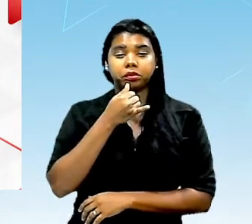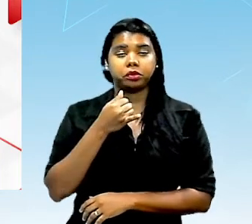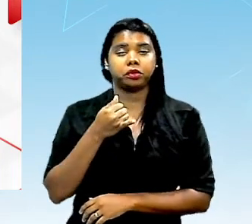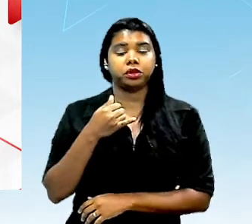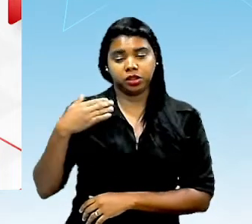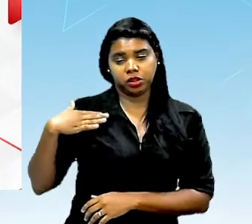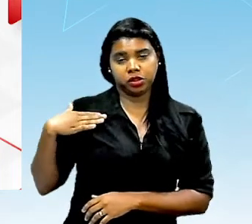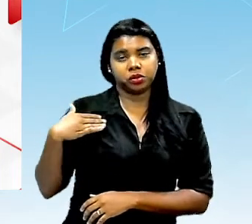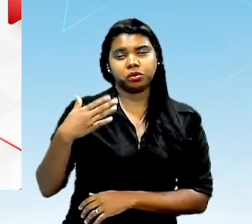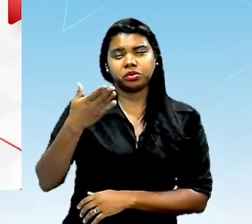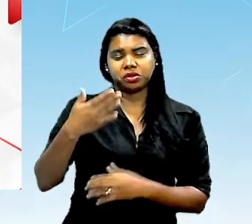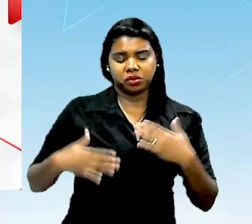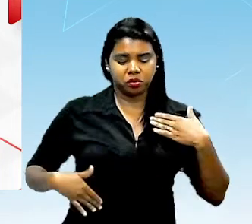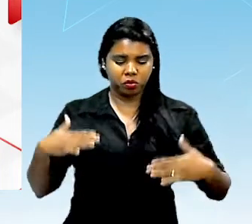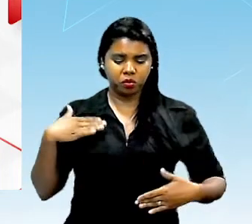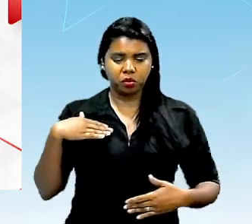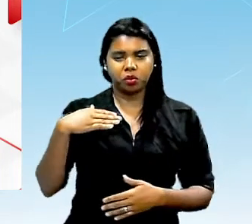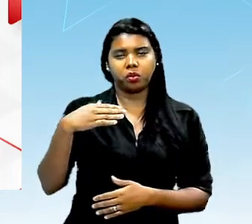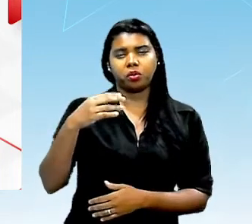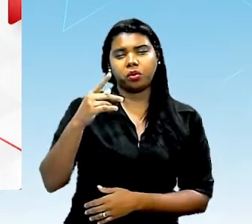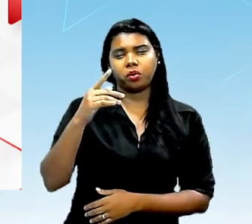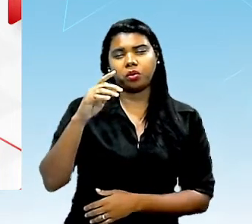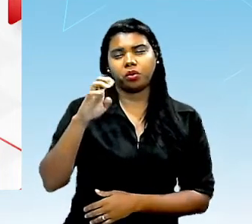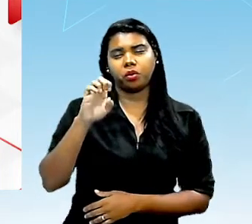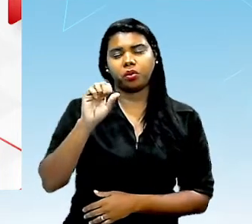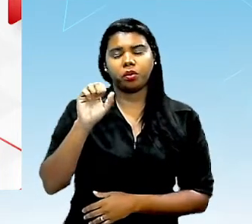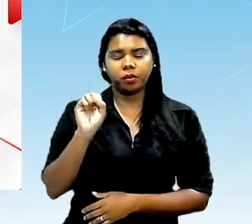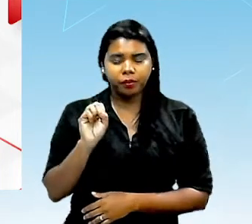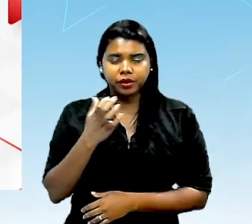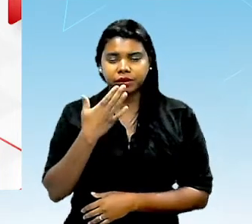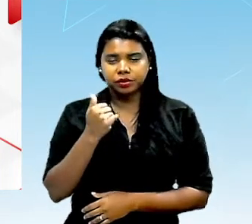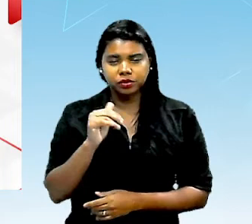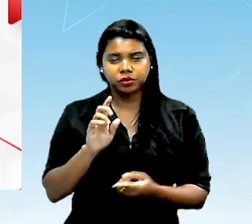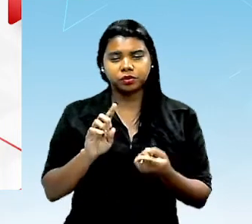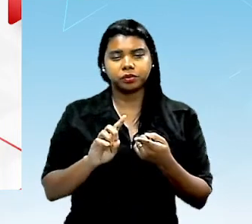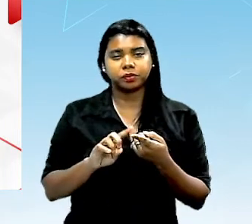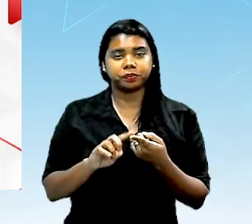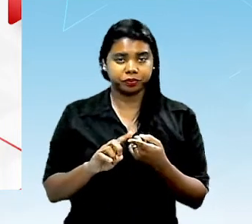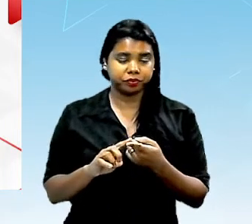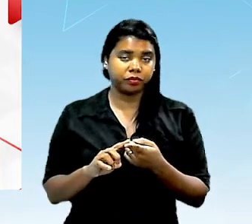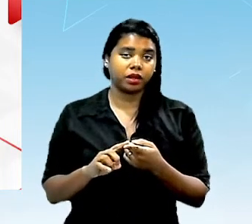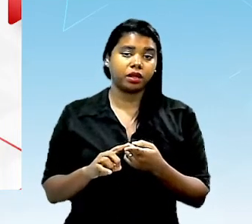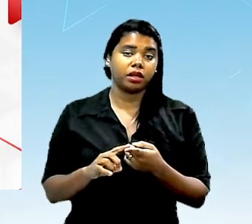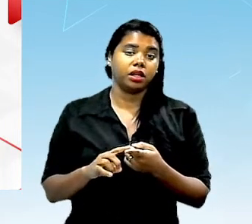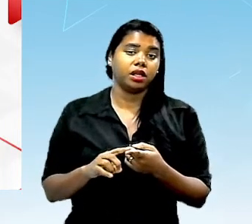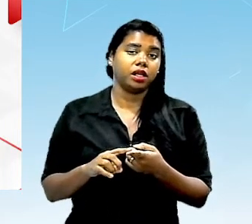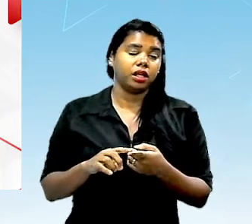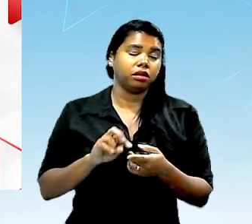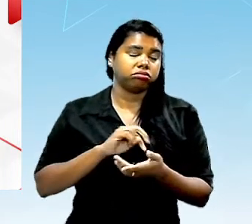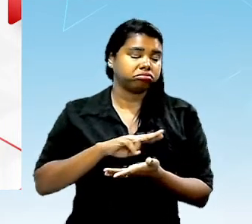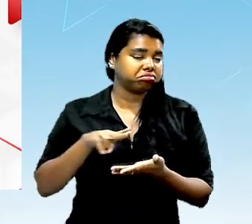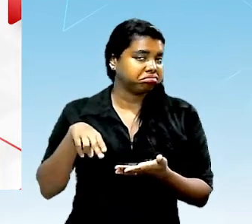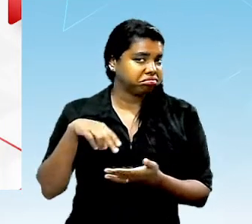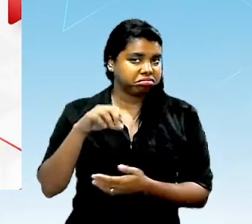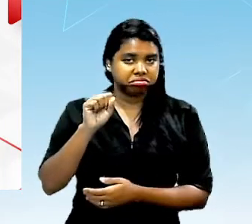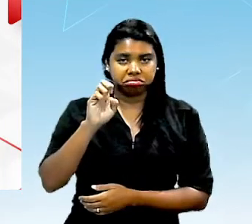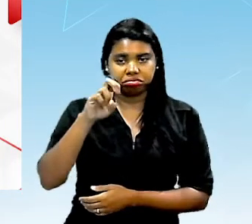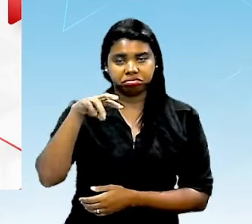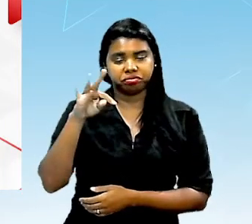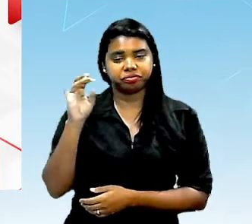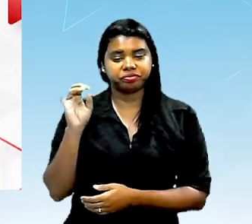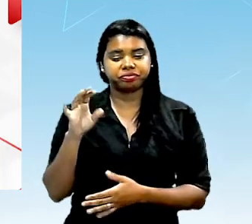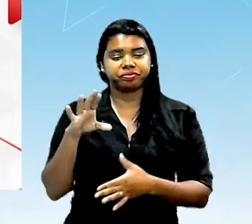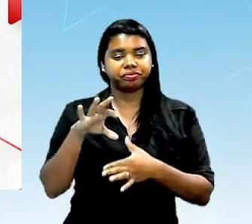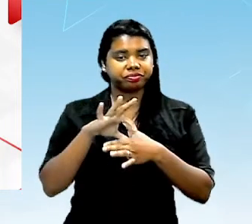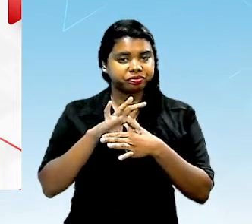da pessoa e de quais carboidratos eu estou consumindo claro, mas eu estou falando aí de centenas de gramas quando a gente vai para as prote